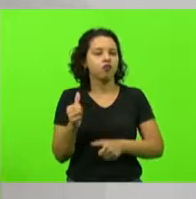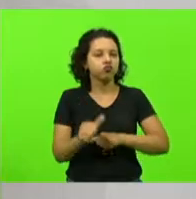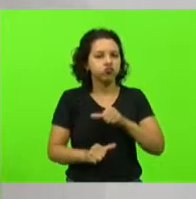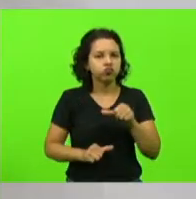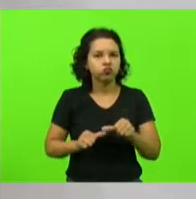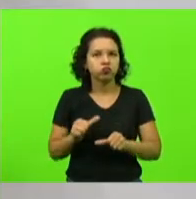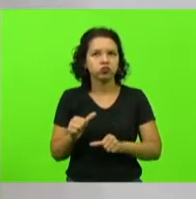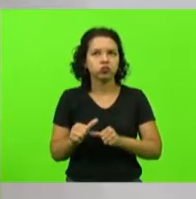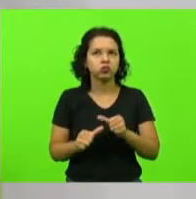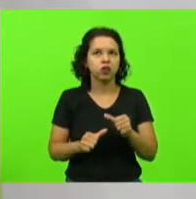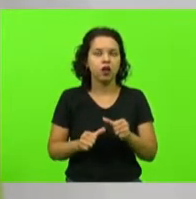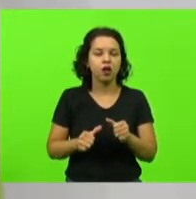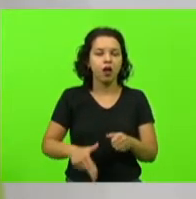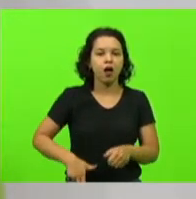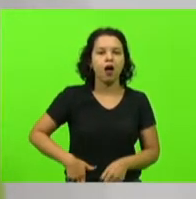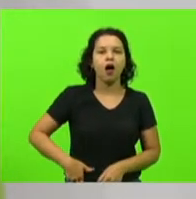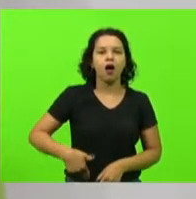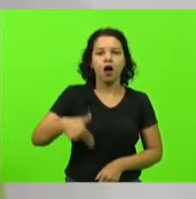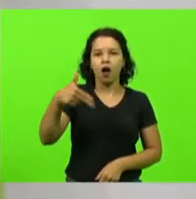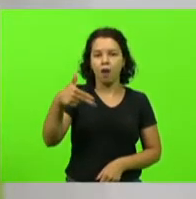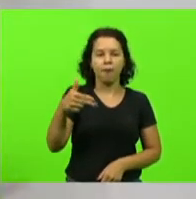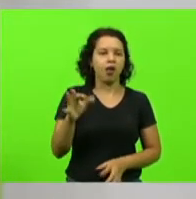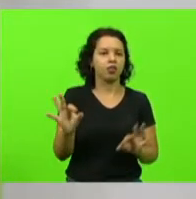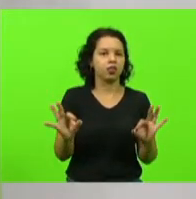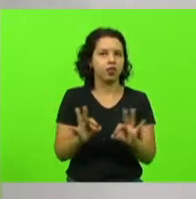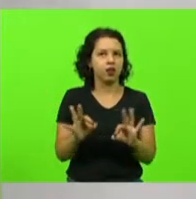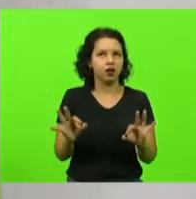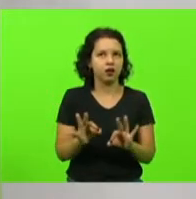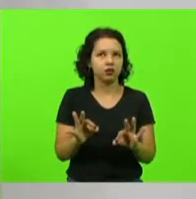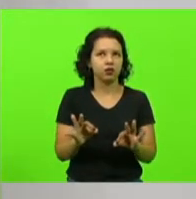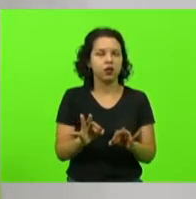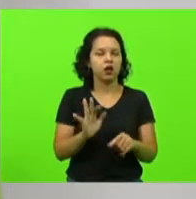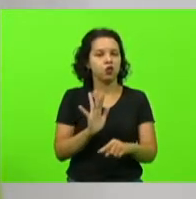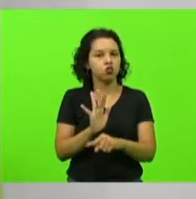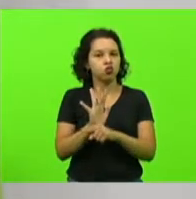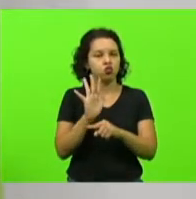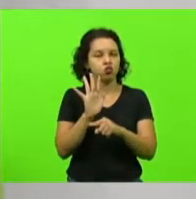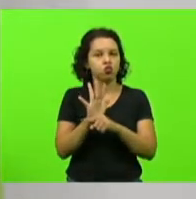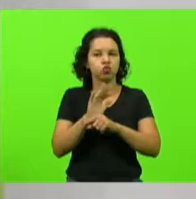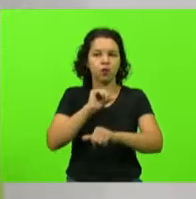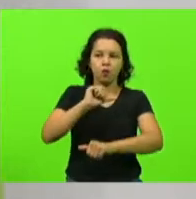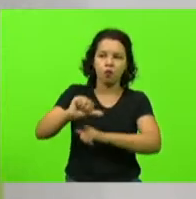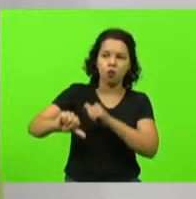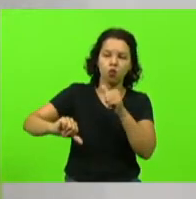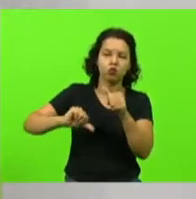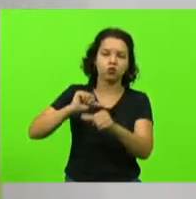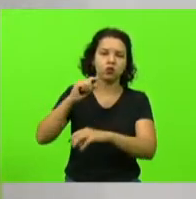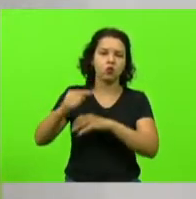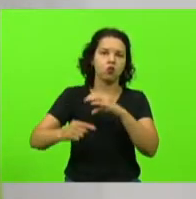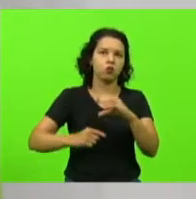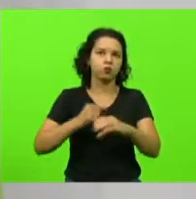arma, estão causando revoluções no mundo.